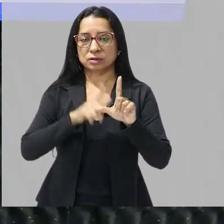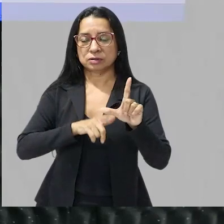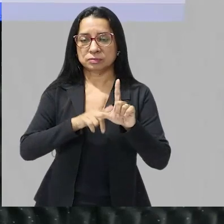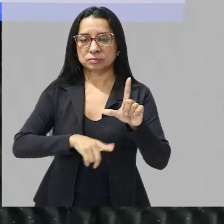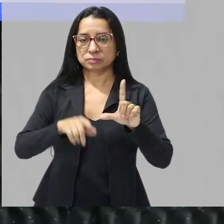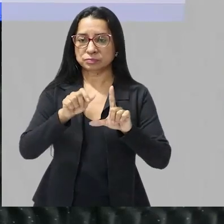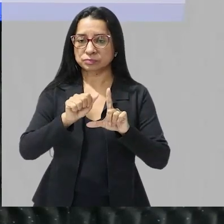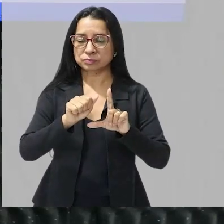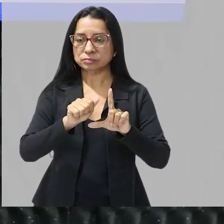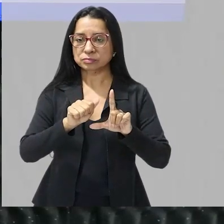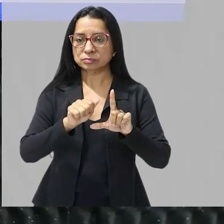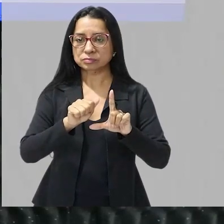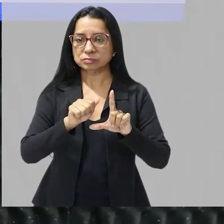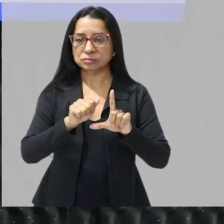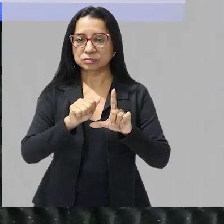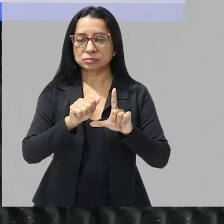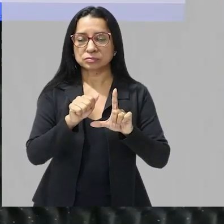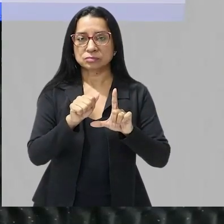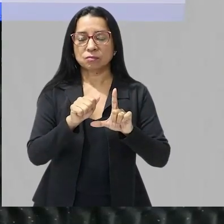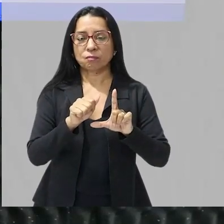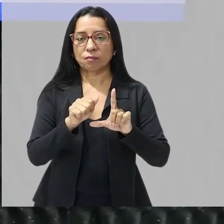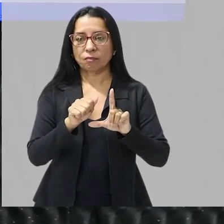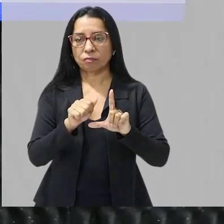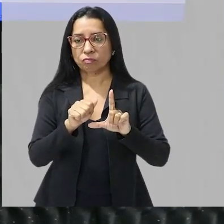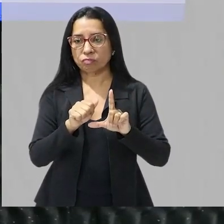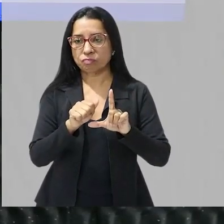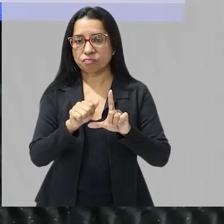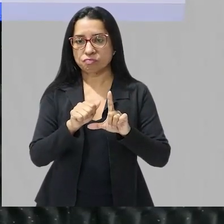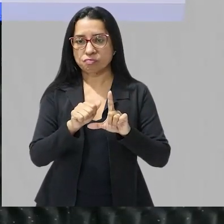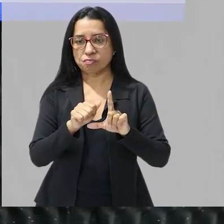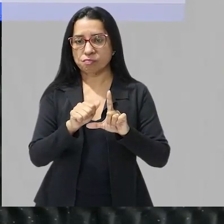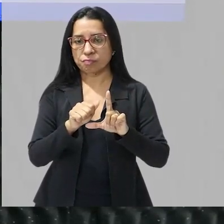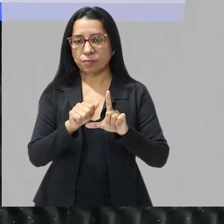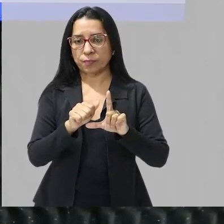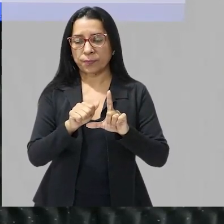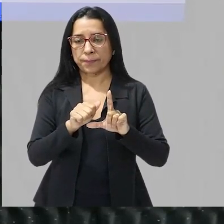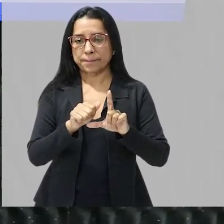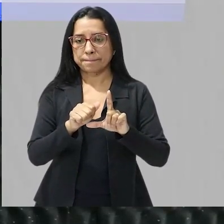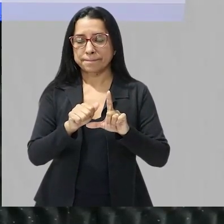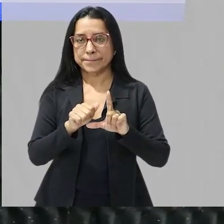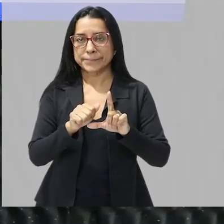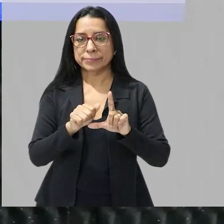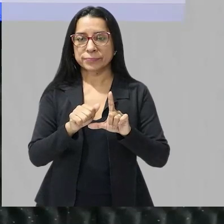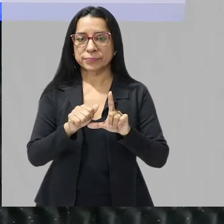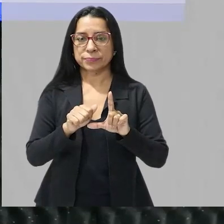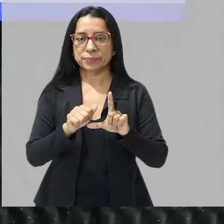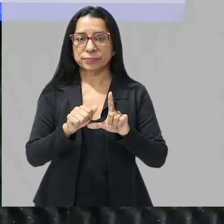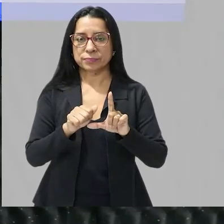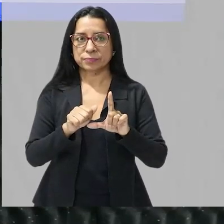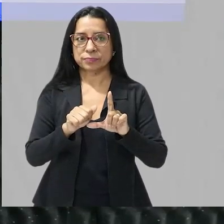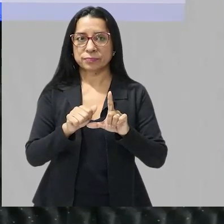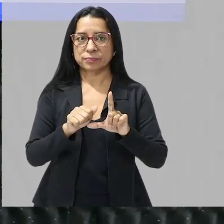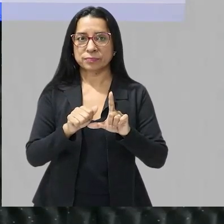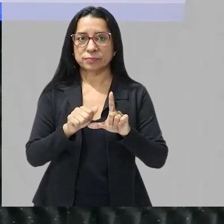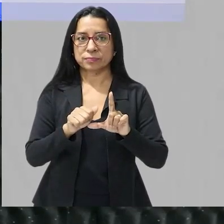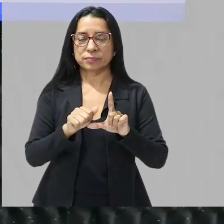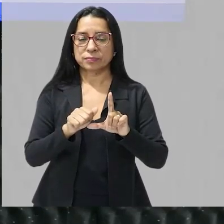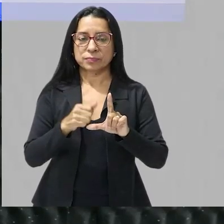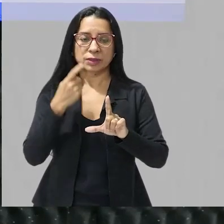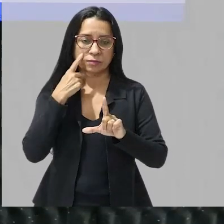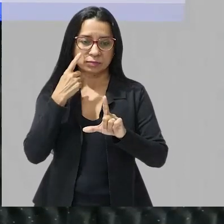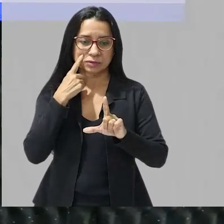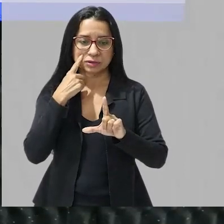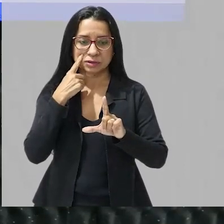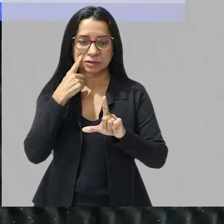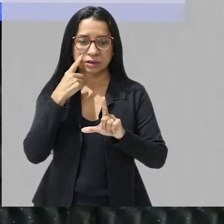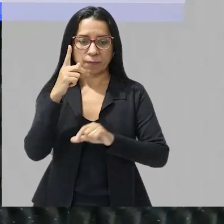dizendo o seguinte que o aumento do pH leva a uma atividade maior da enzima olha